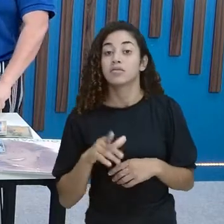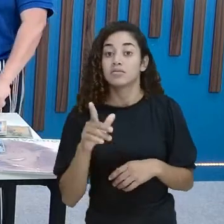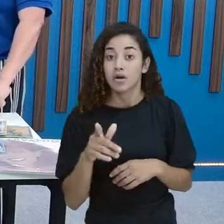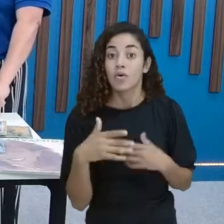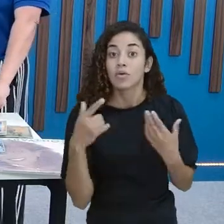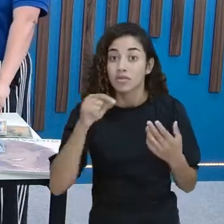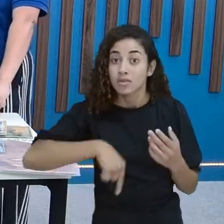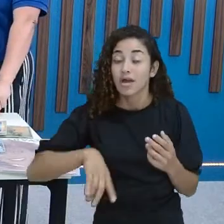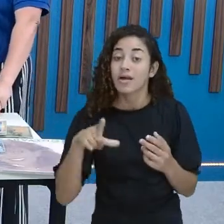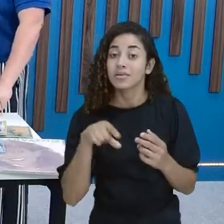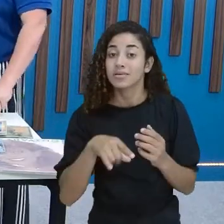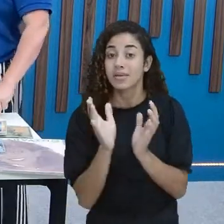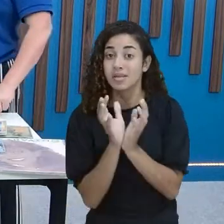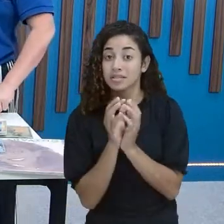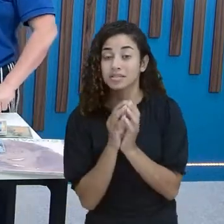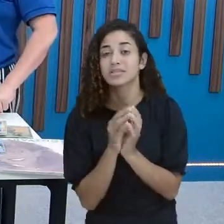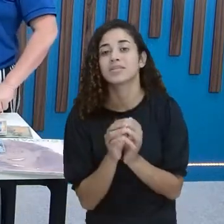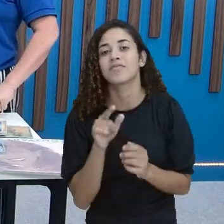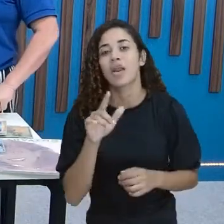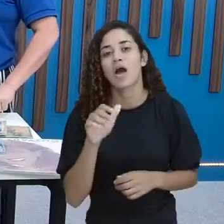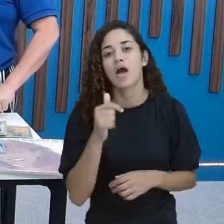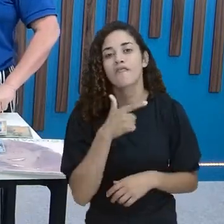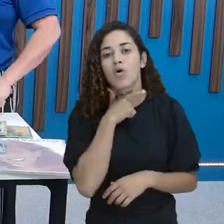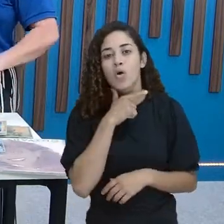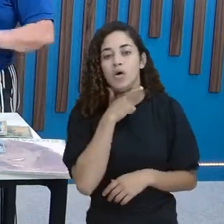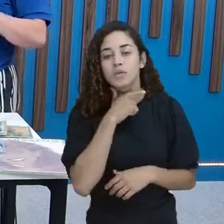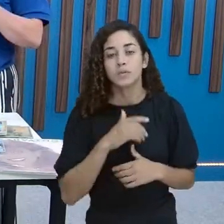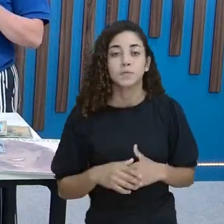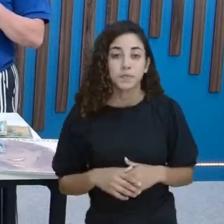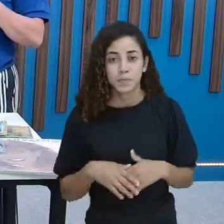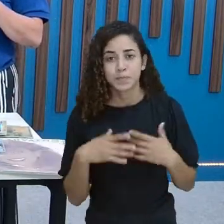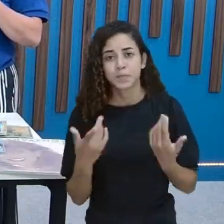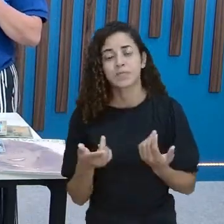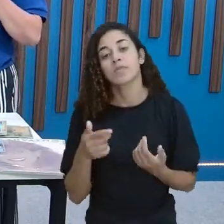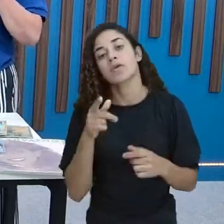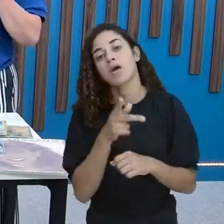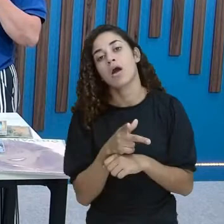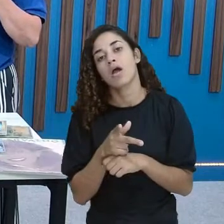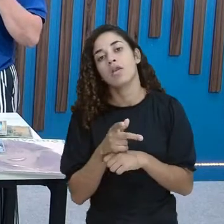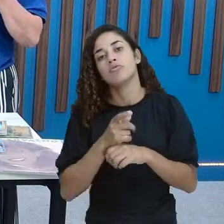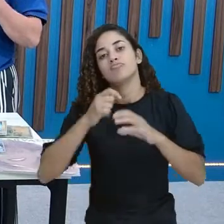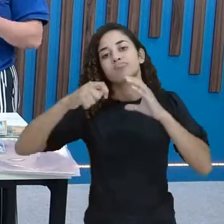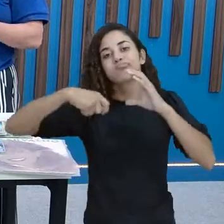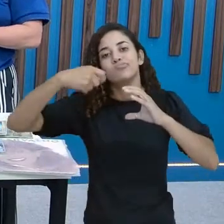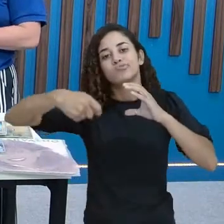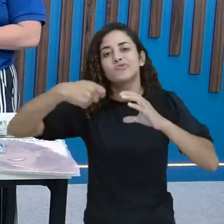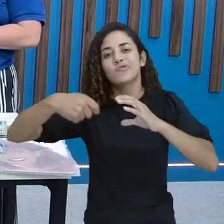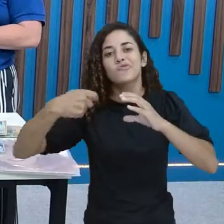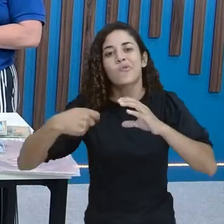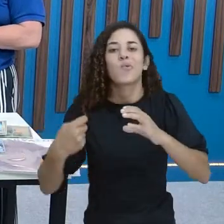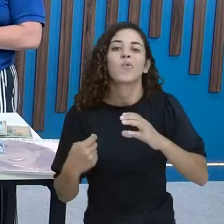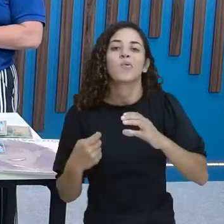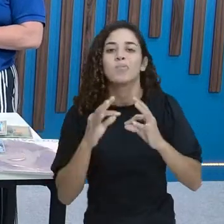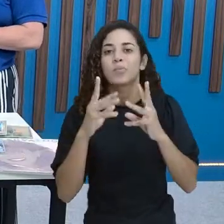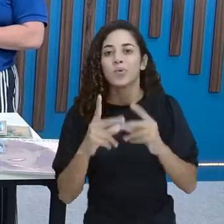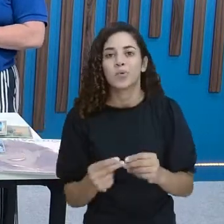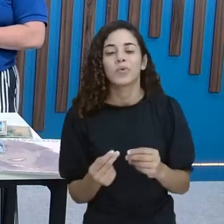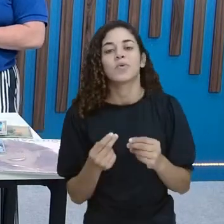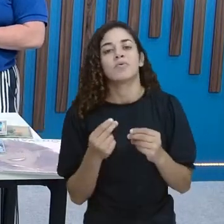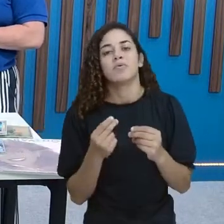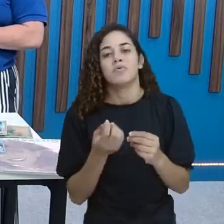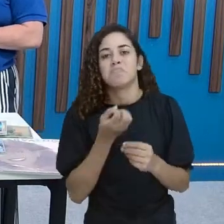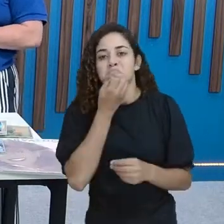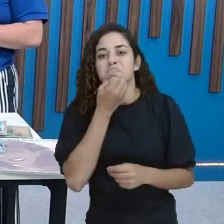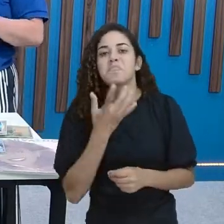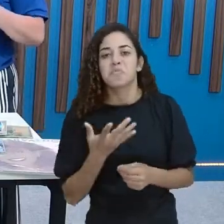tinha Aqui em Recife Essa gravadora Ela era lá em Afogados E ela gravou Muita coisa boa O selo da